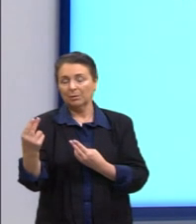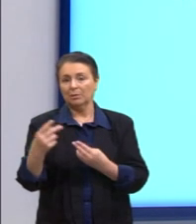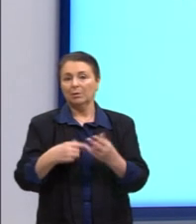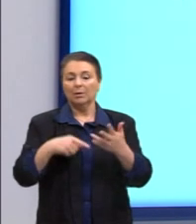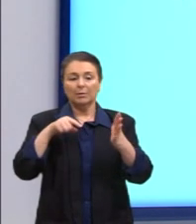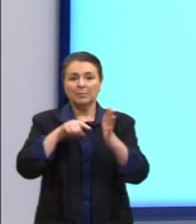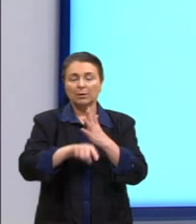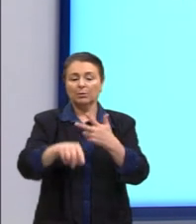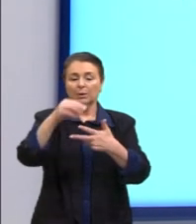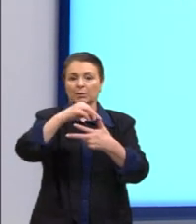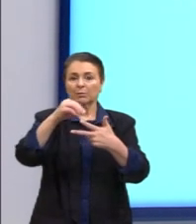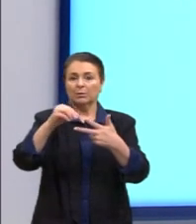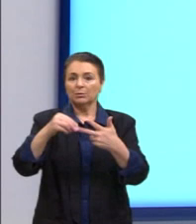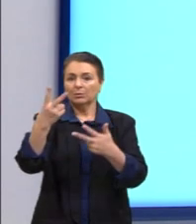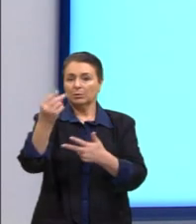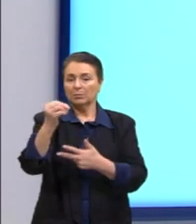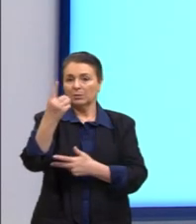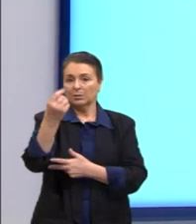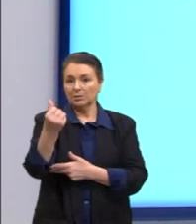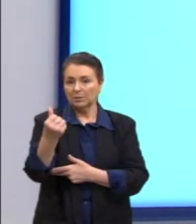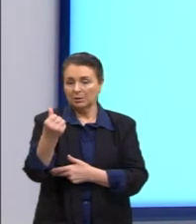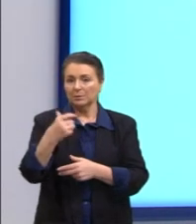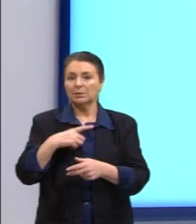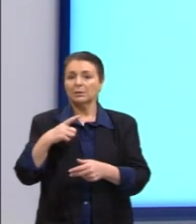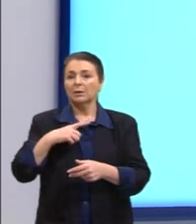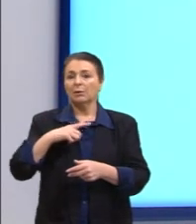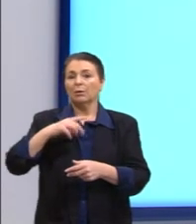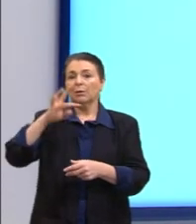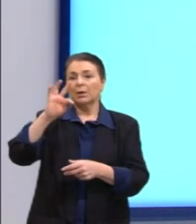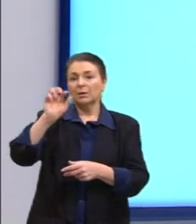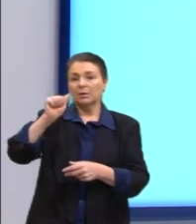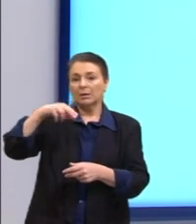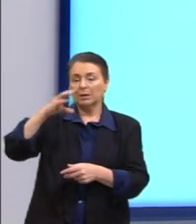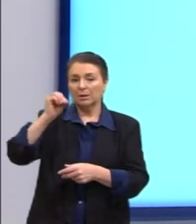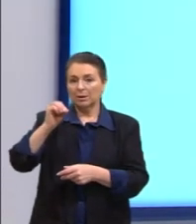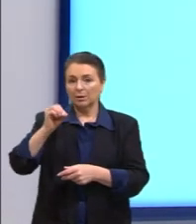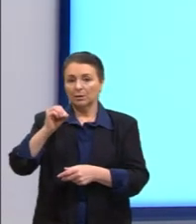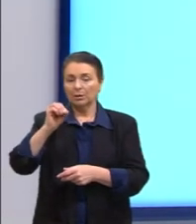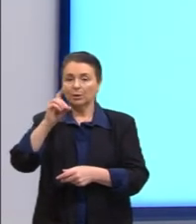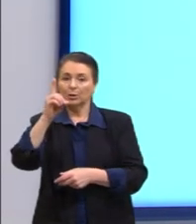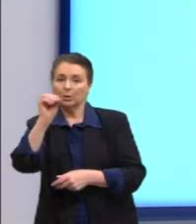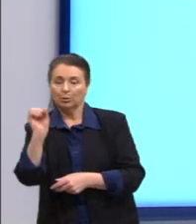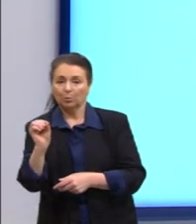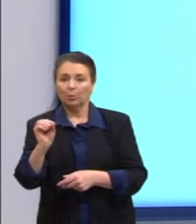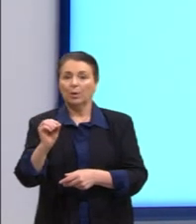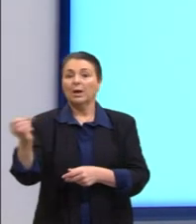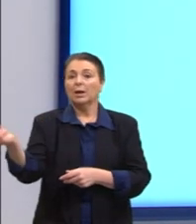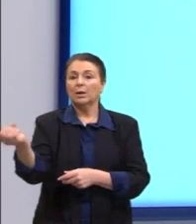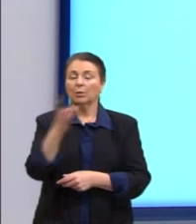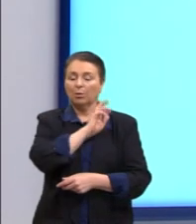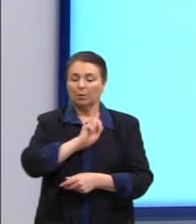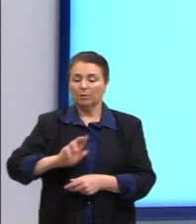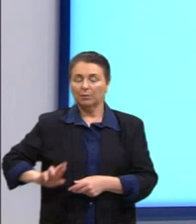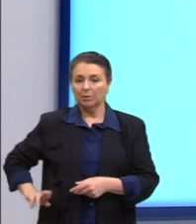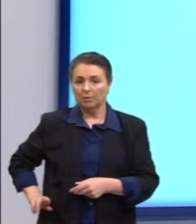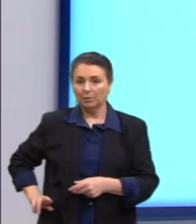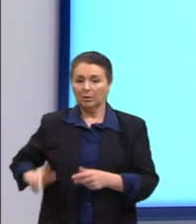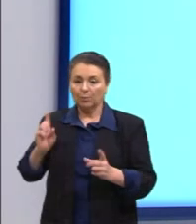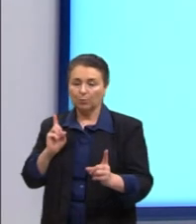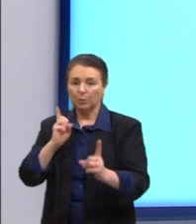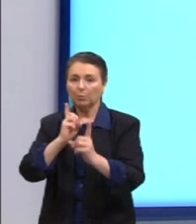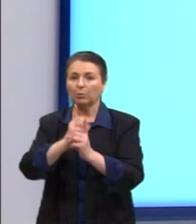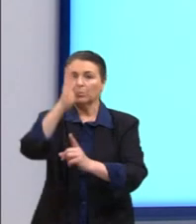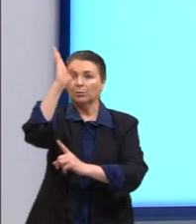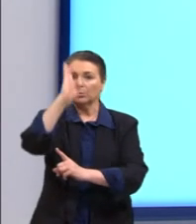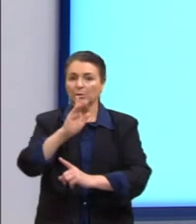2016, então, batizado por Tancredo Neves de Nova República, o período que marca o reencontro do Brasil com os